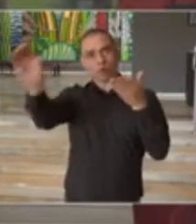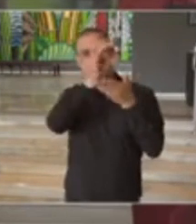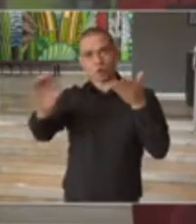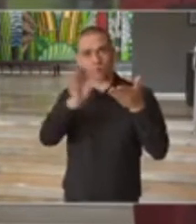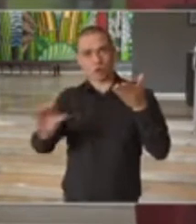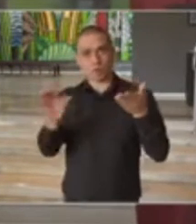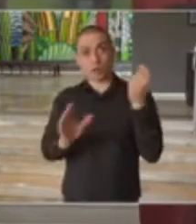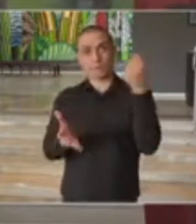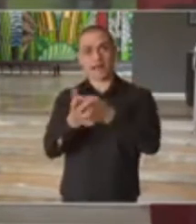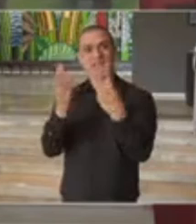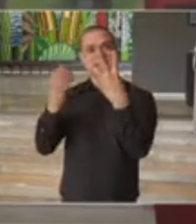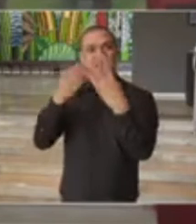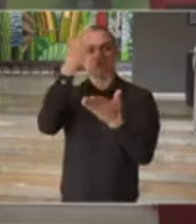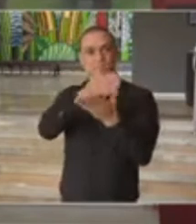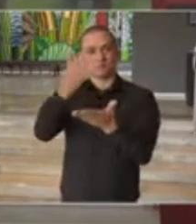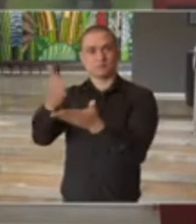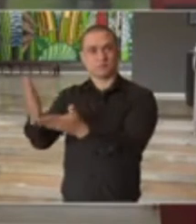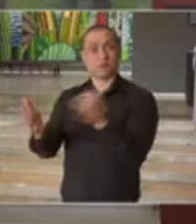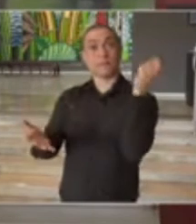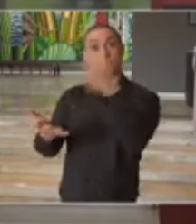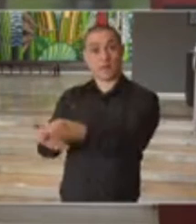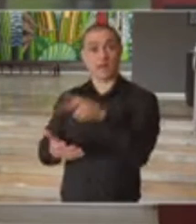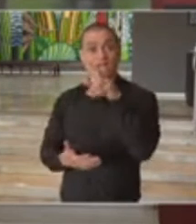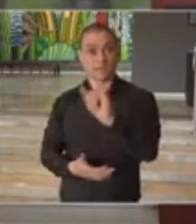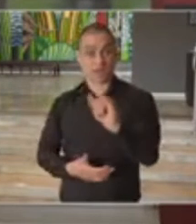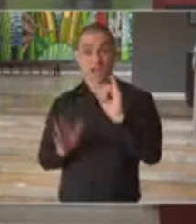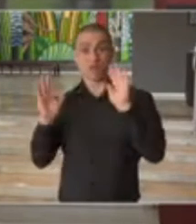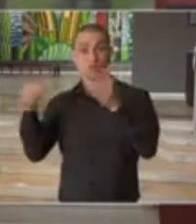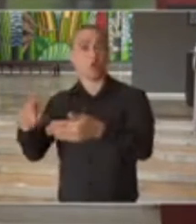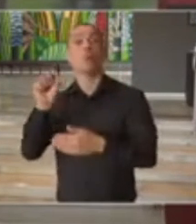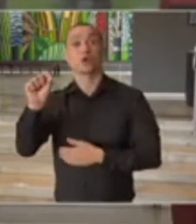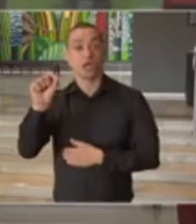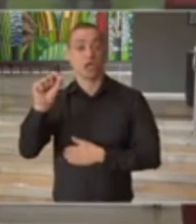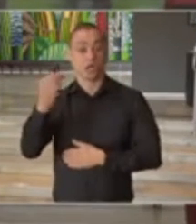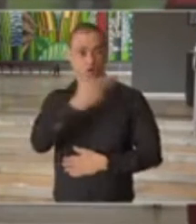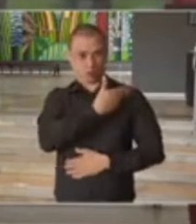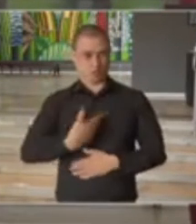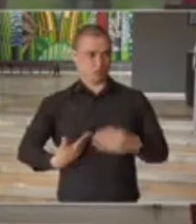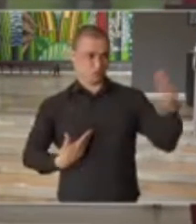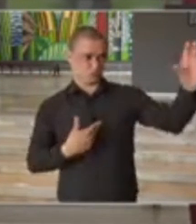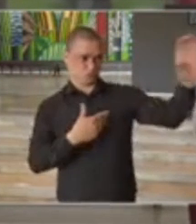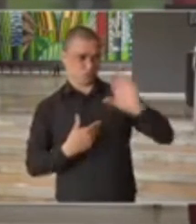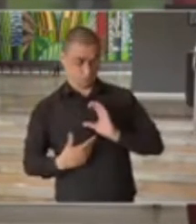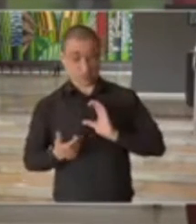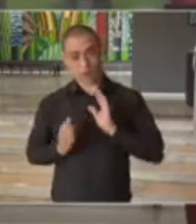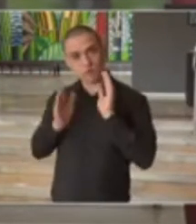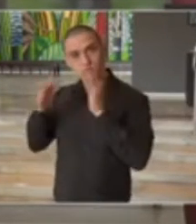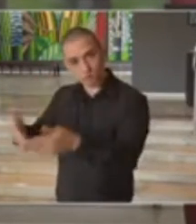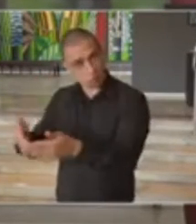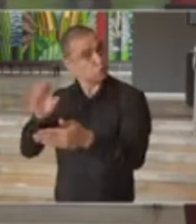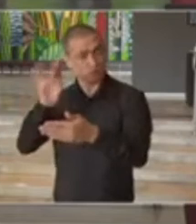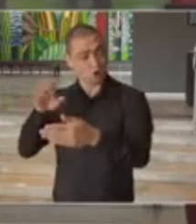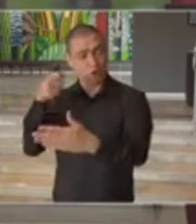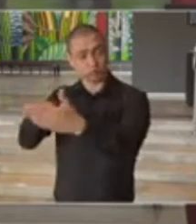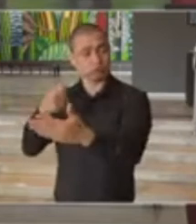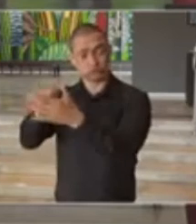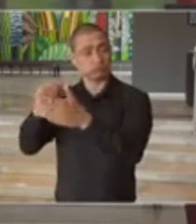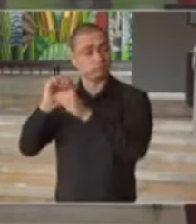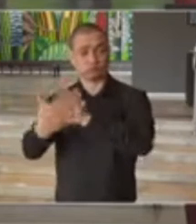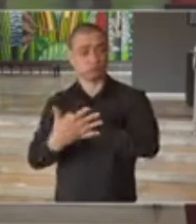com pagamento em três parcelas, são destinados exclusivamente para que os estados invistam no combate ao